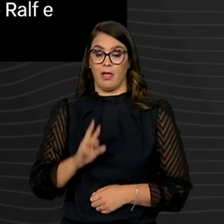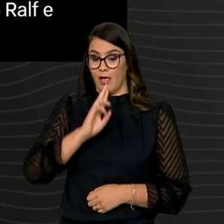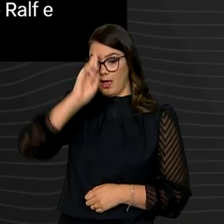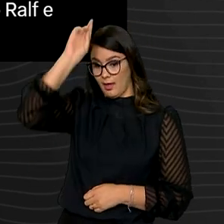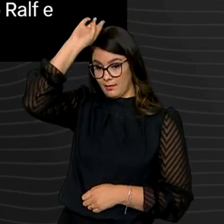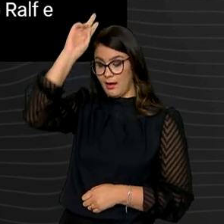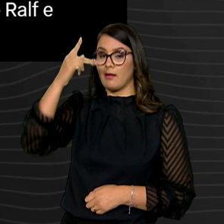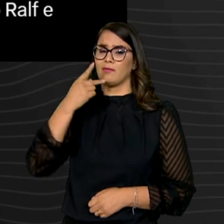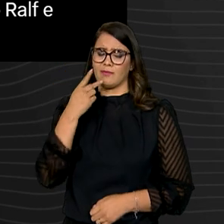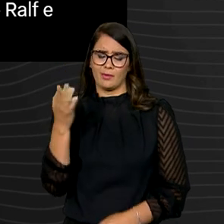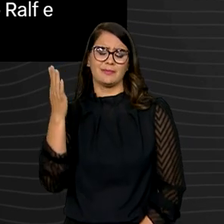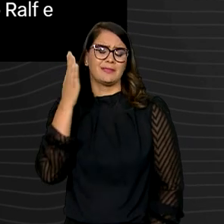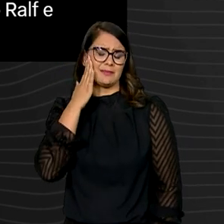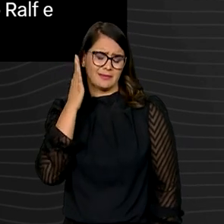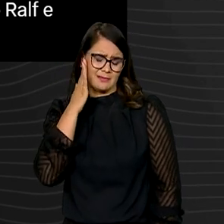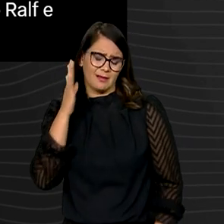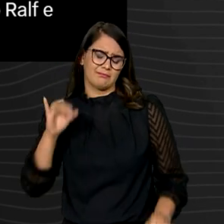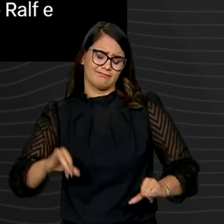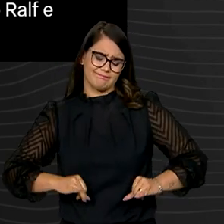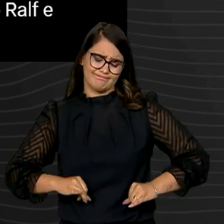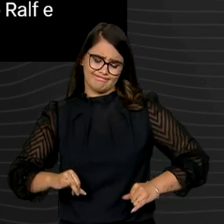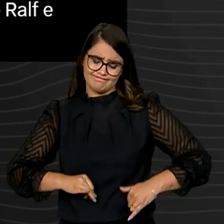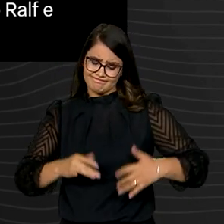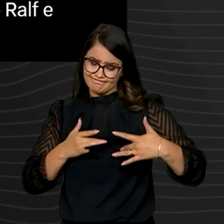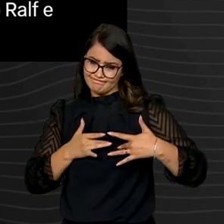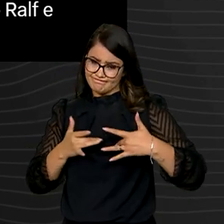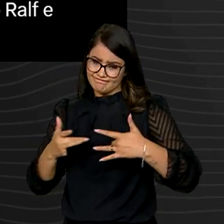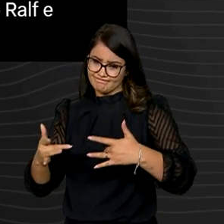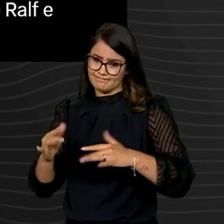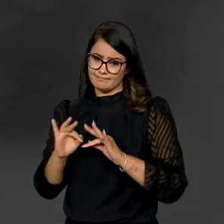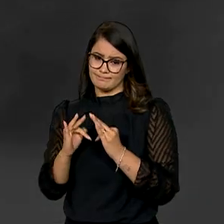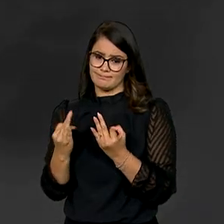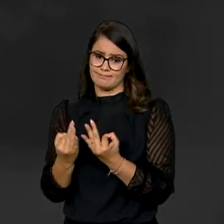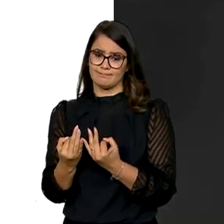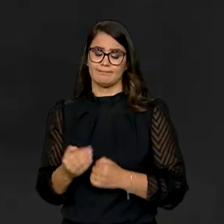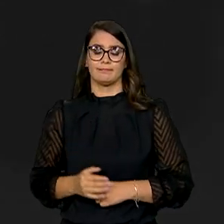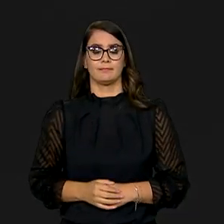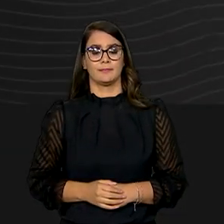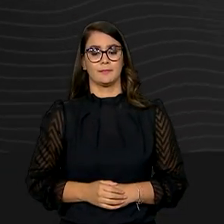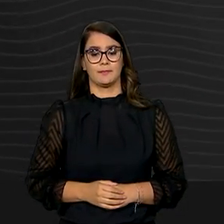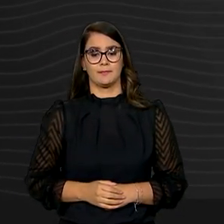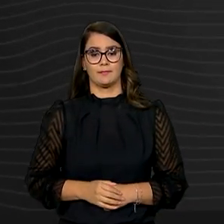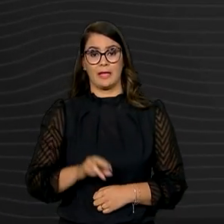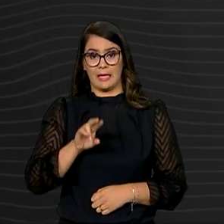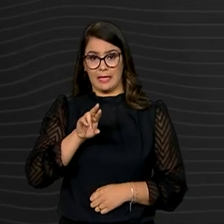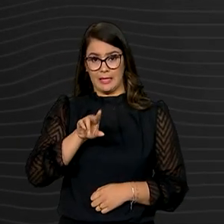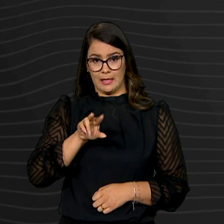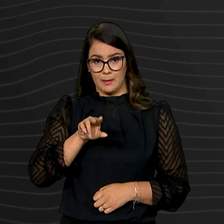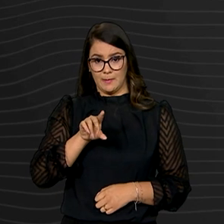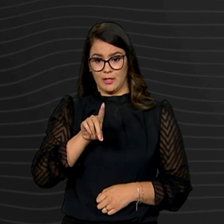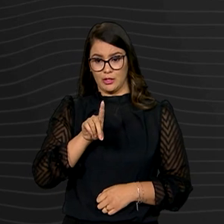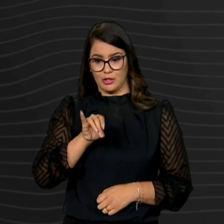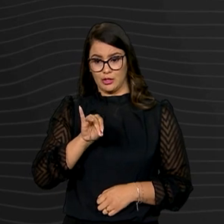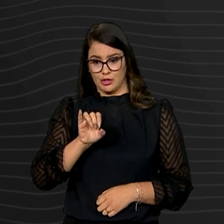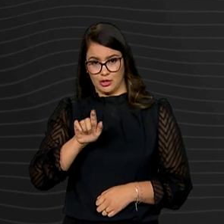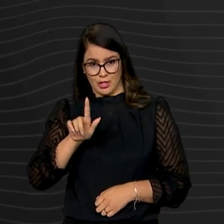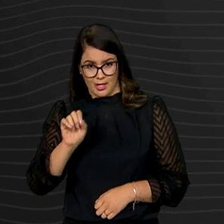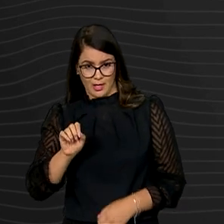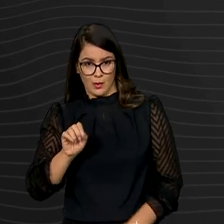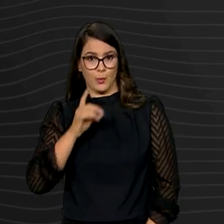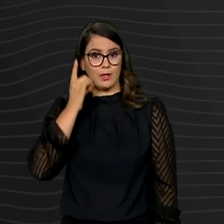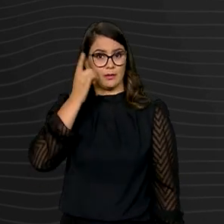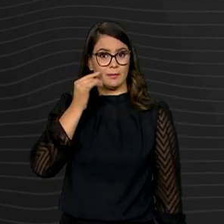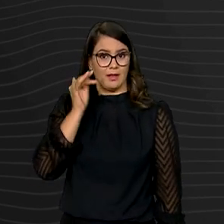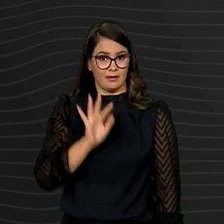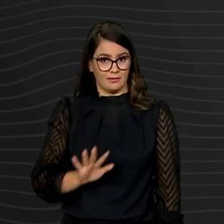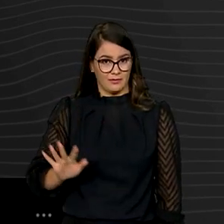que conhece essa dor e prestou solidariedade às famílias. A irmã de Diego Bonfim, a deputada federal